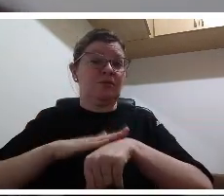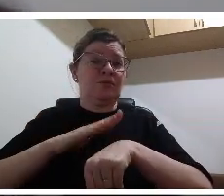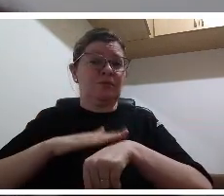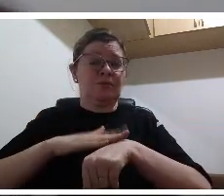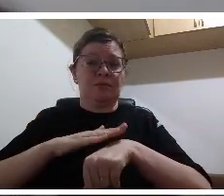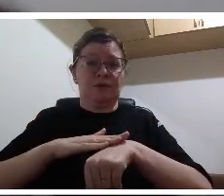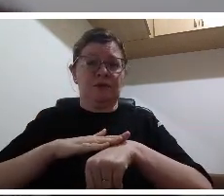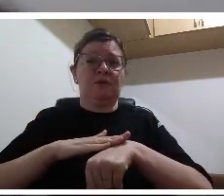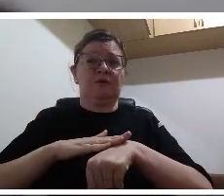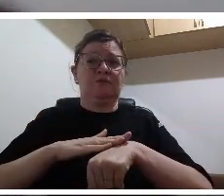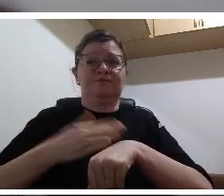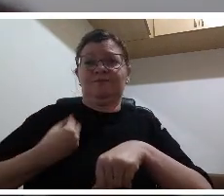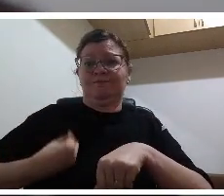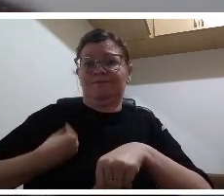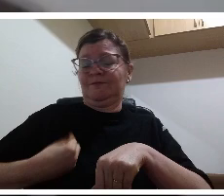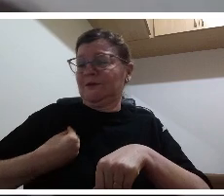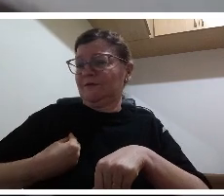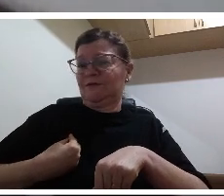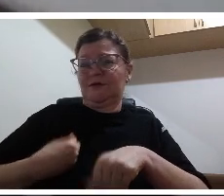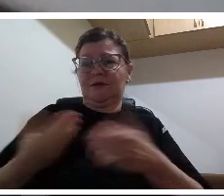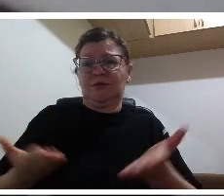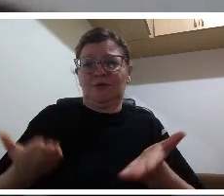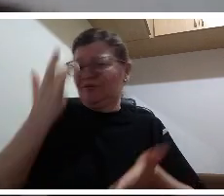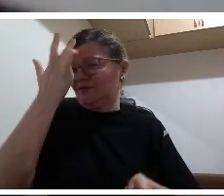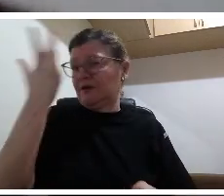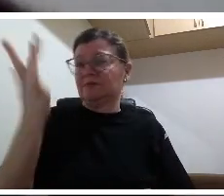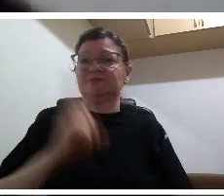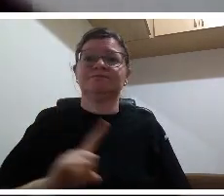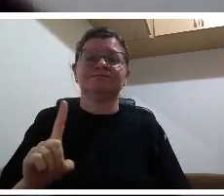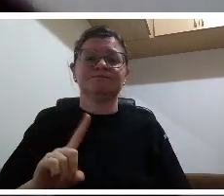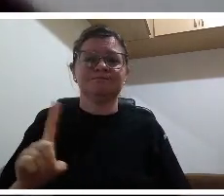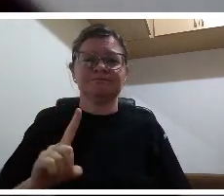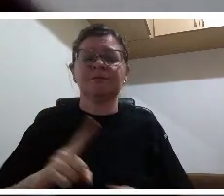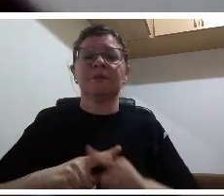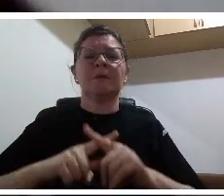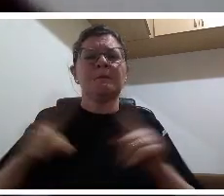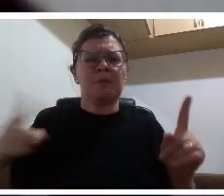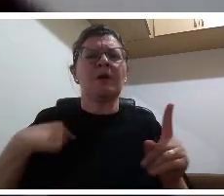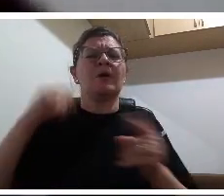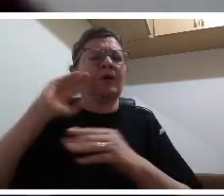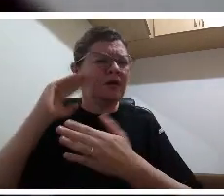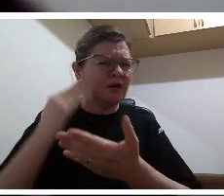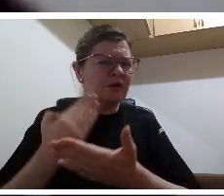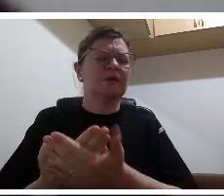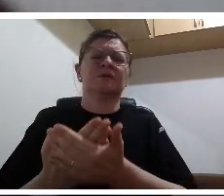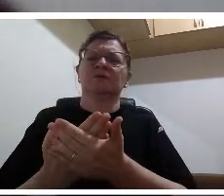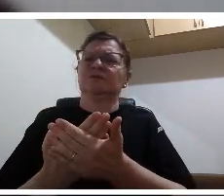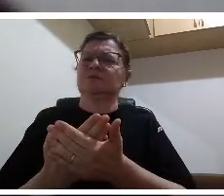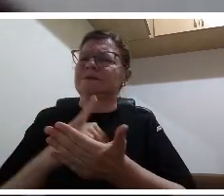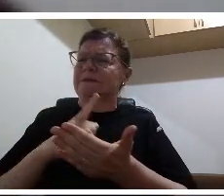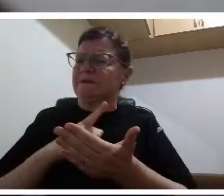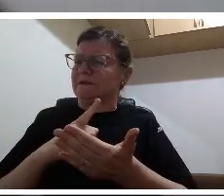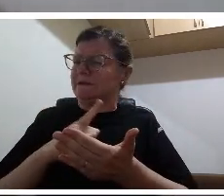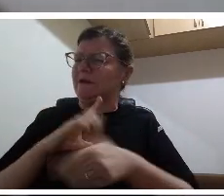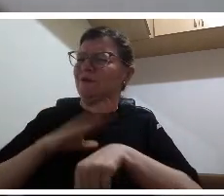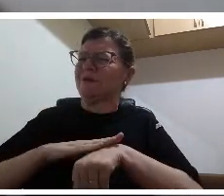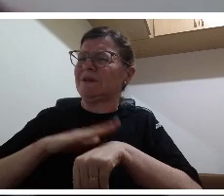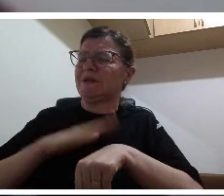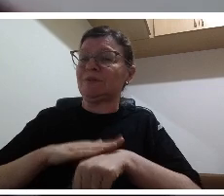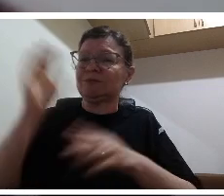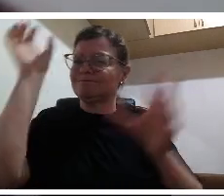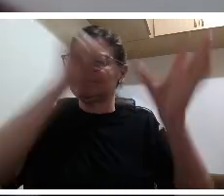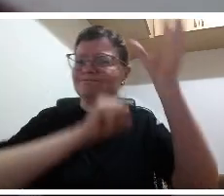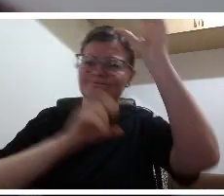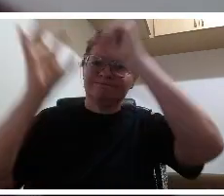conhecimentos científicos nós precisamos pensar também nos nossos seres humanos né dos nossos estudantes dos nossos